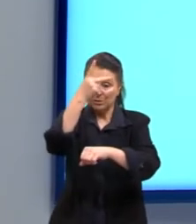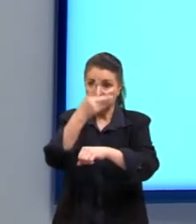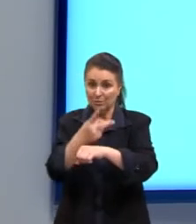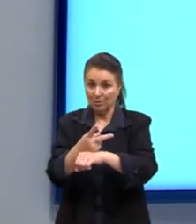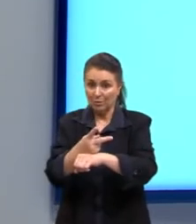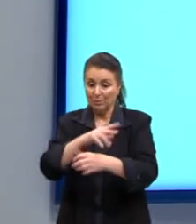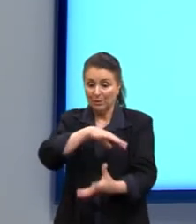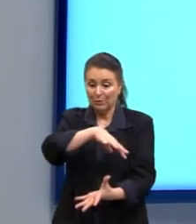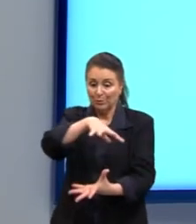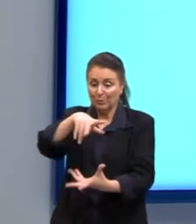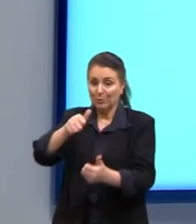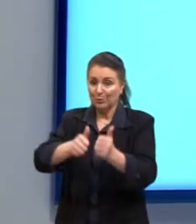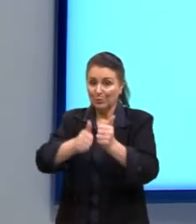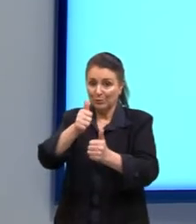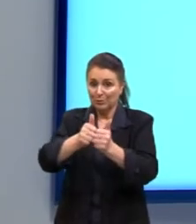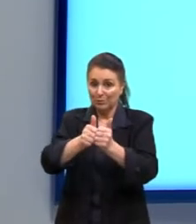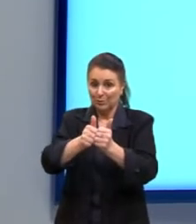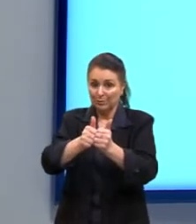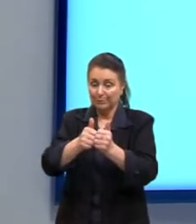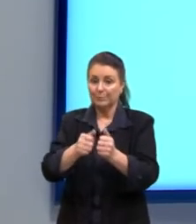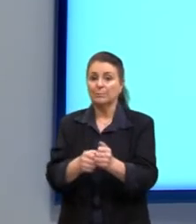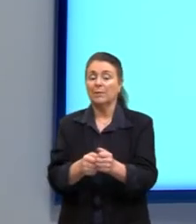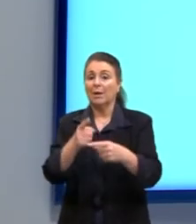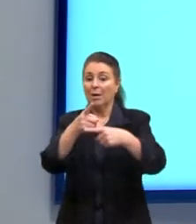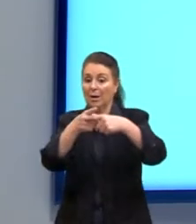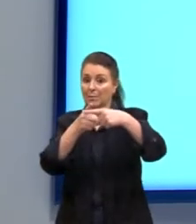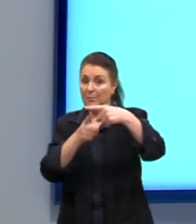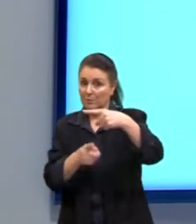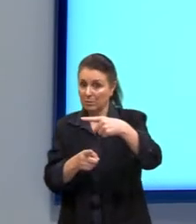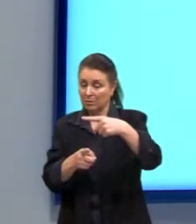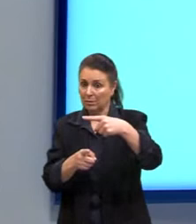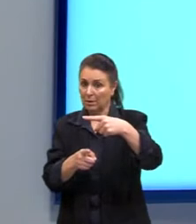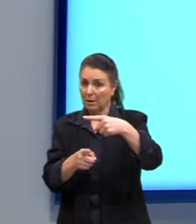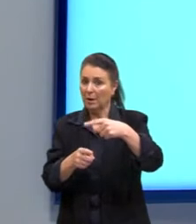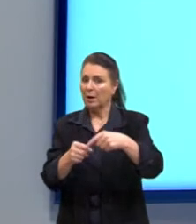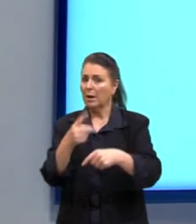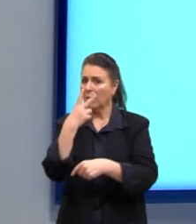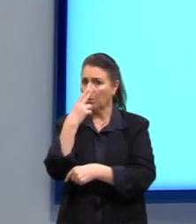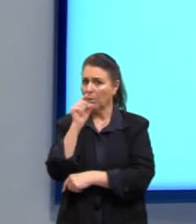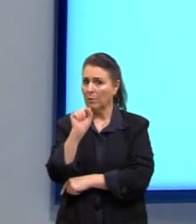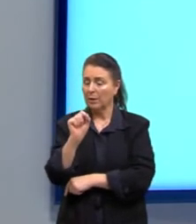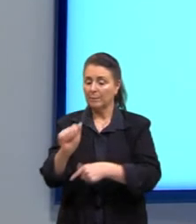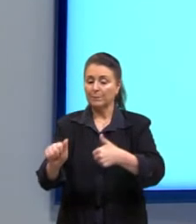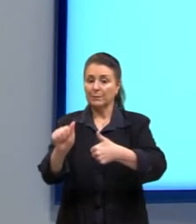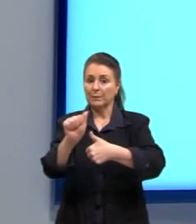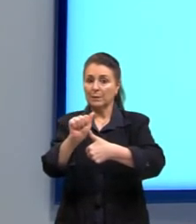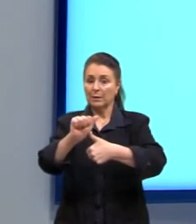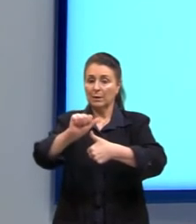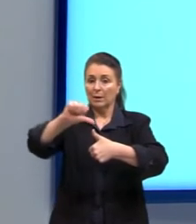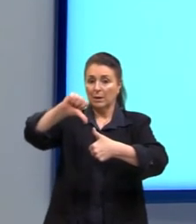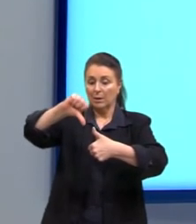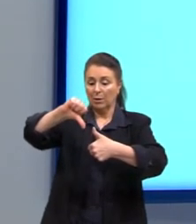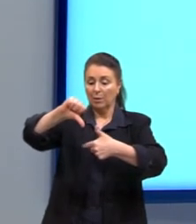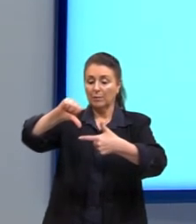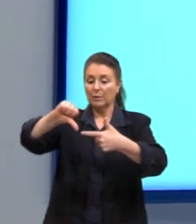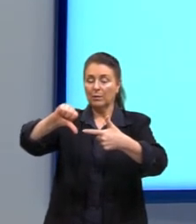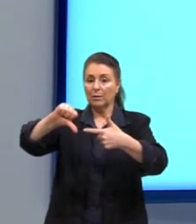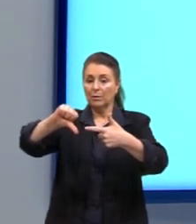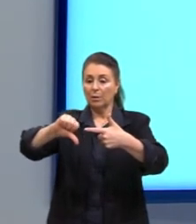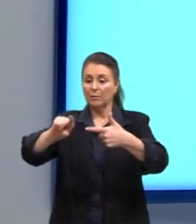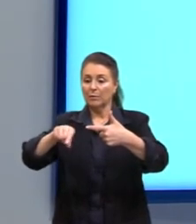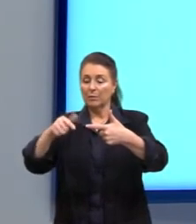A mediana dessa distribuição é igual a a letra A, 9, a letra B, 9